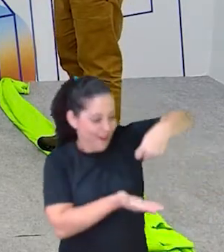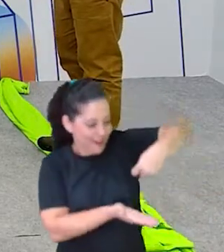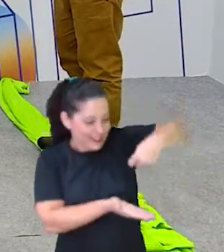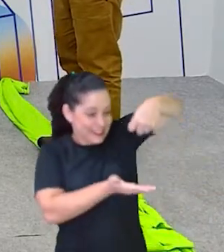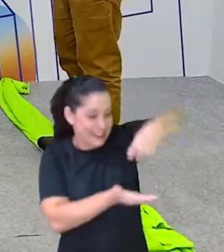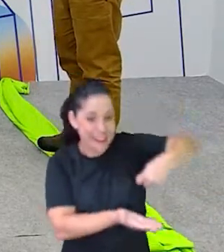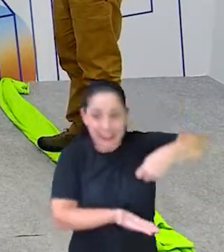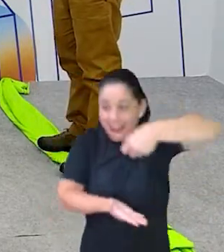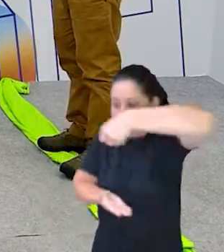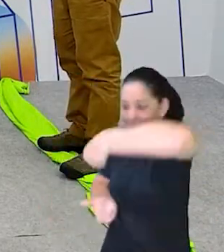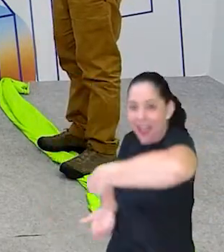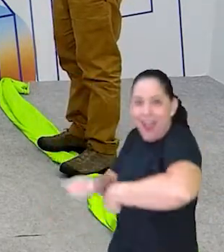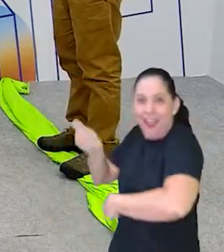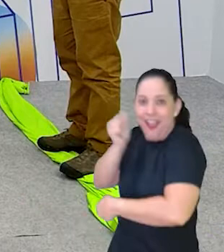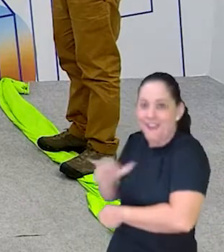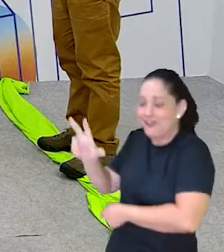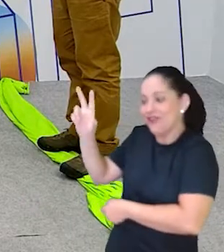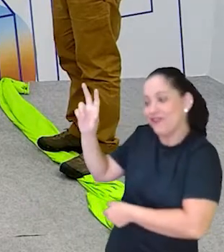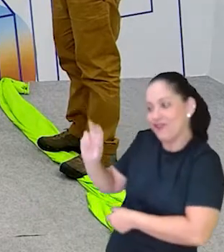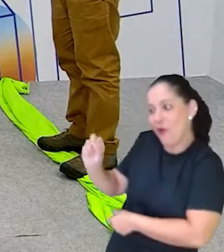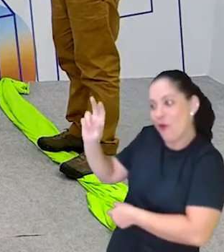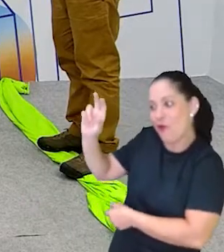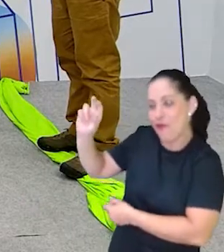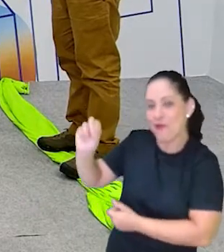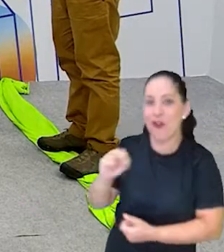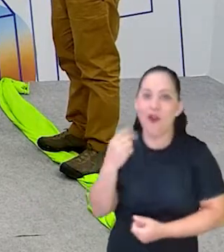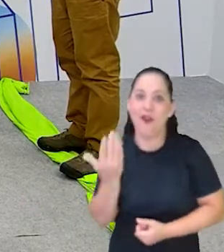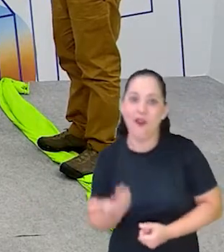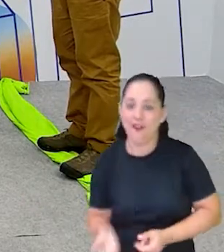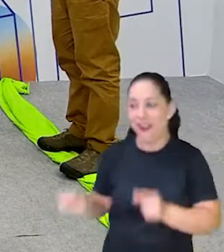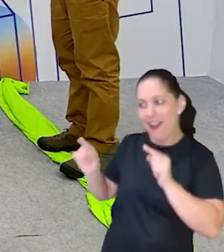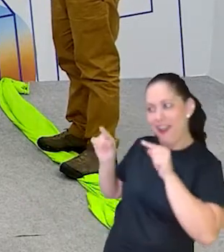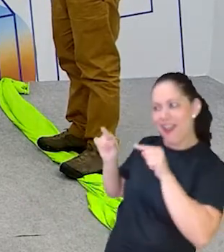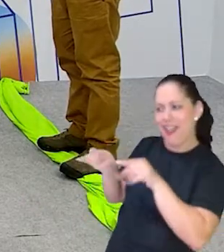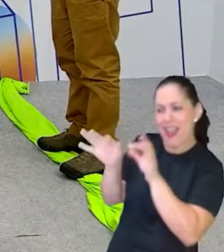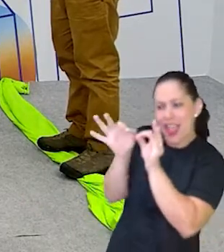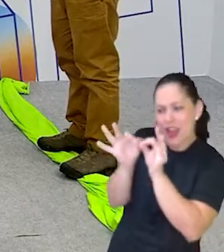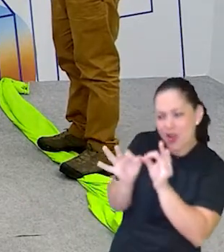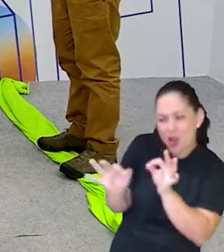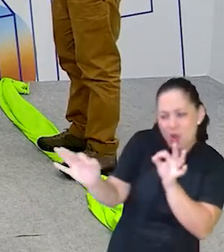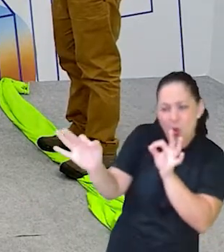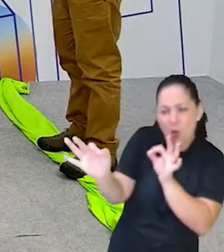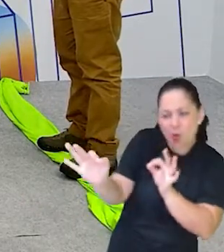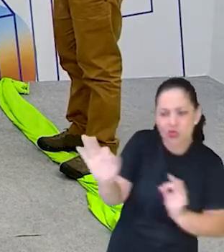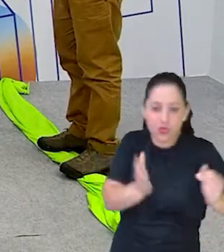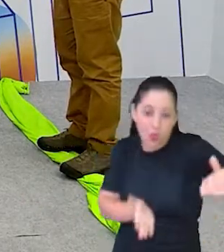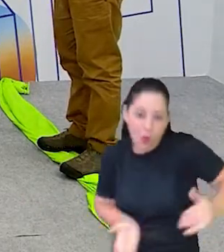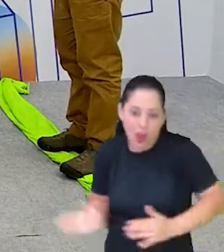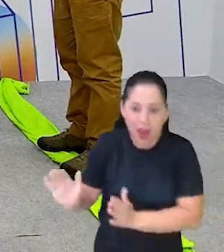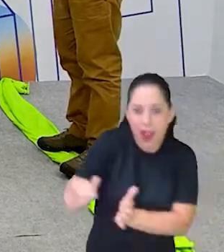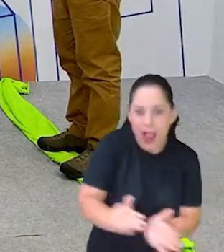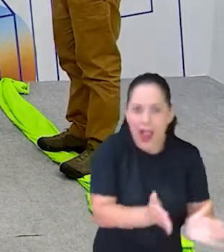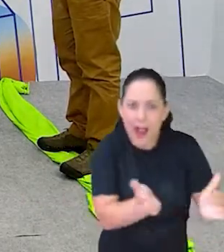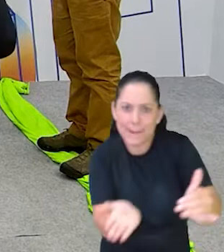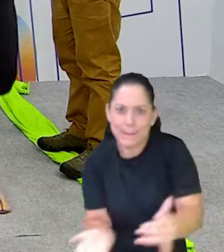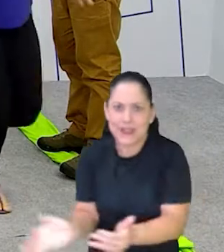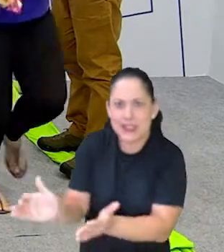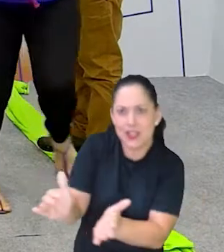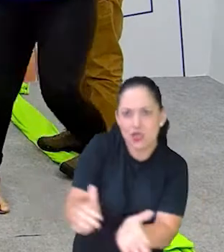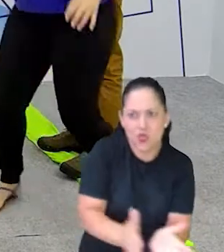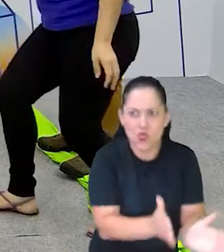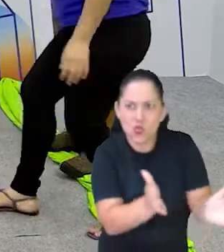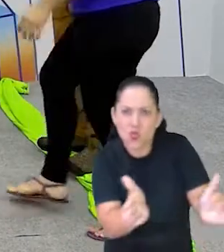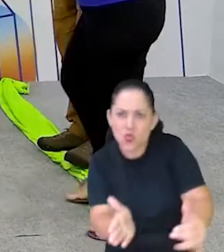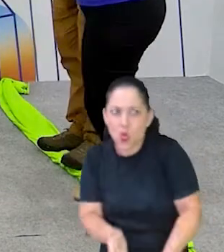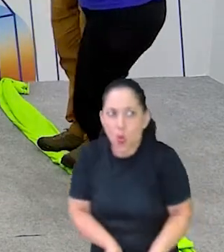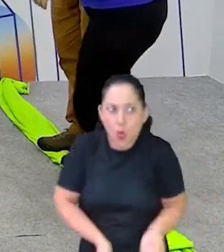a vovozinha. Ela mora longe, o caminho é deserto.